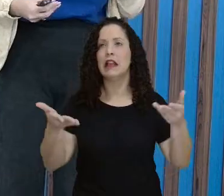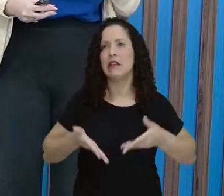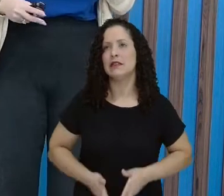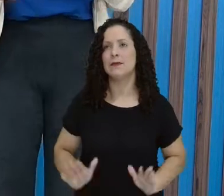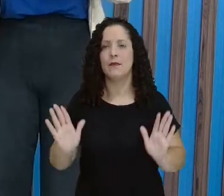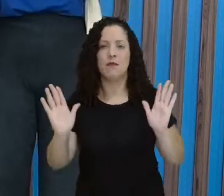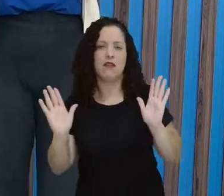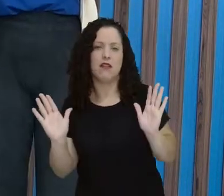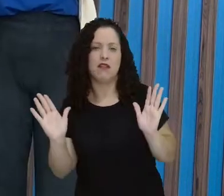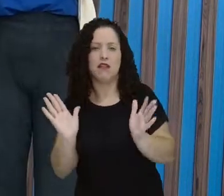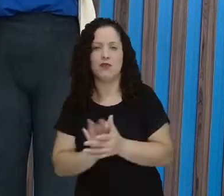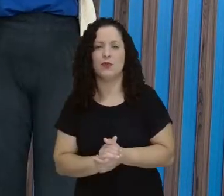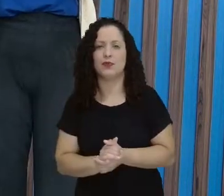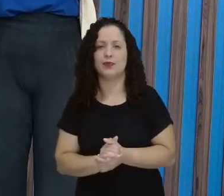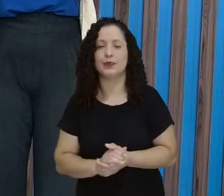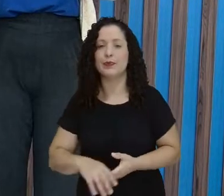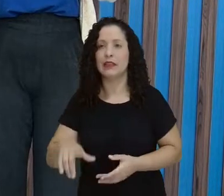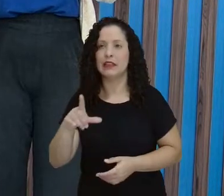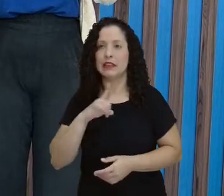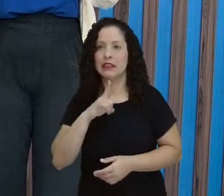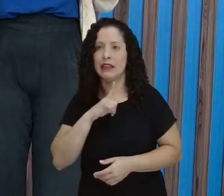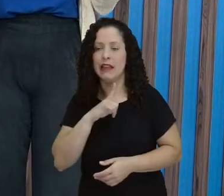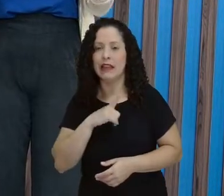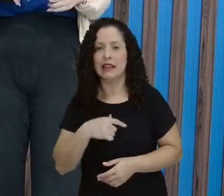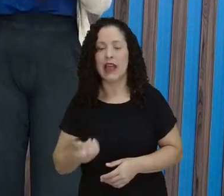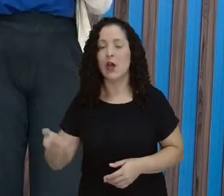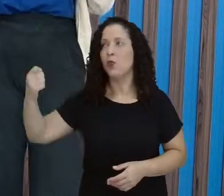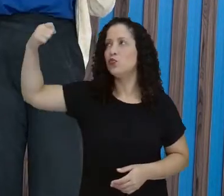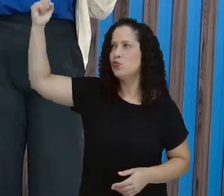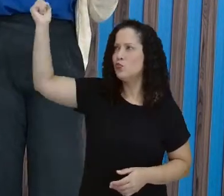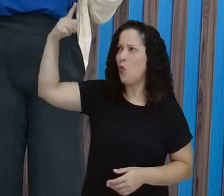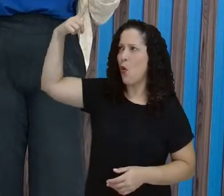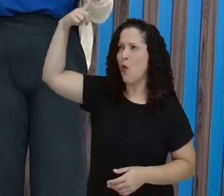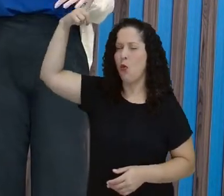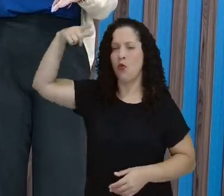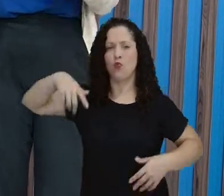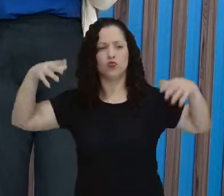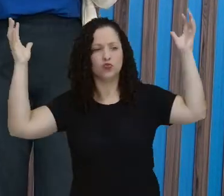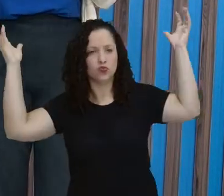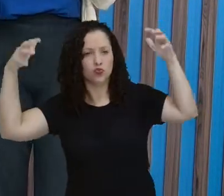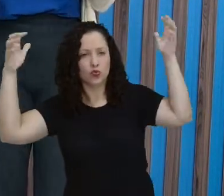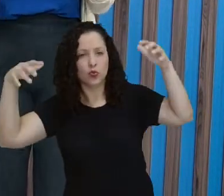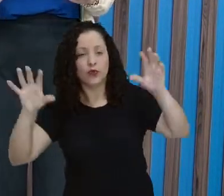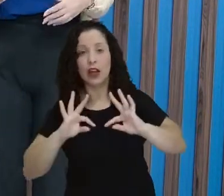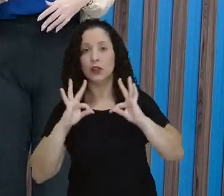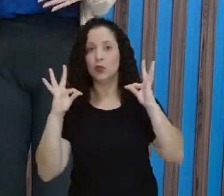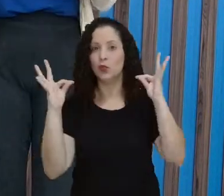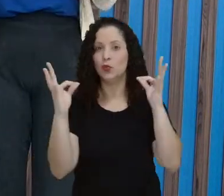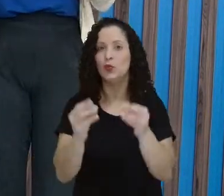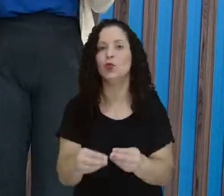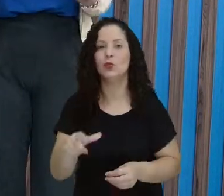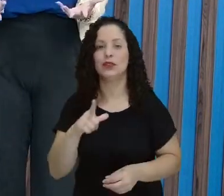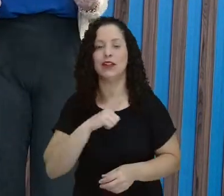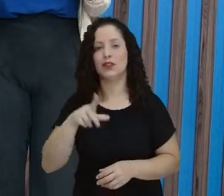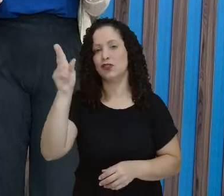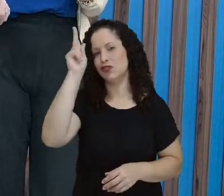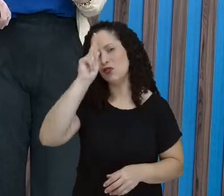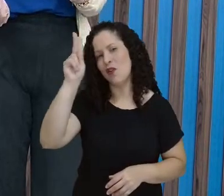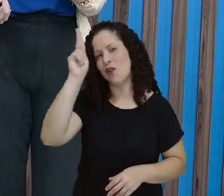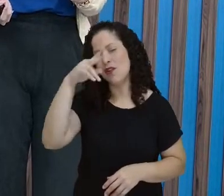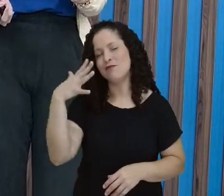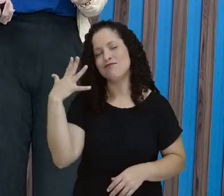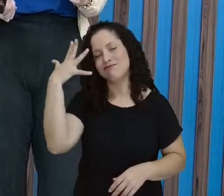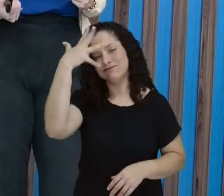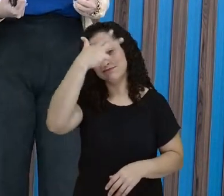plantas, do nosso sol, da chuva. Tudo eles têm uma história, uma origem muito